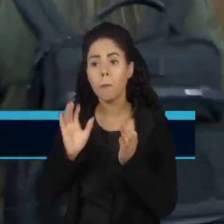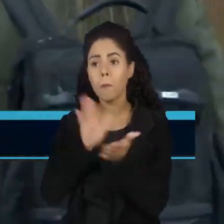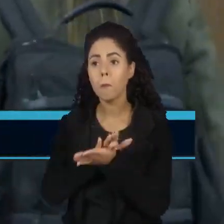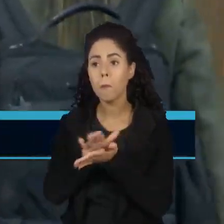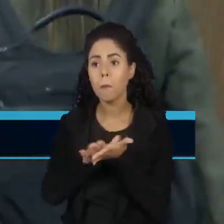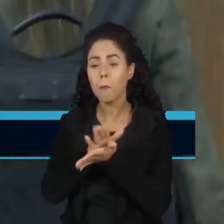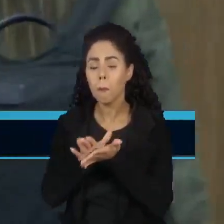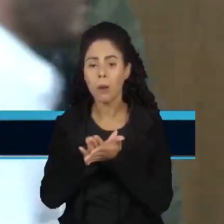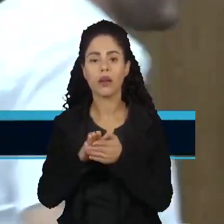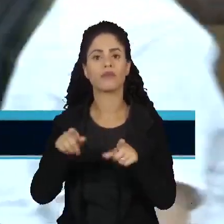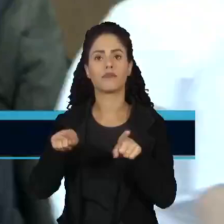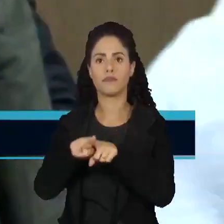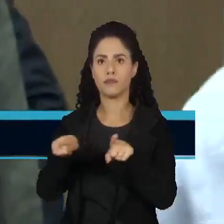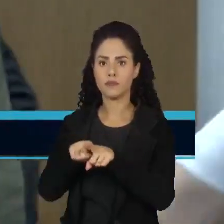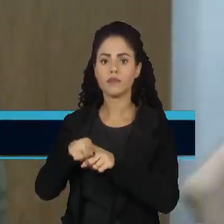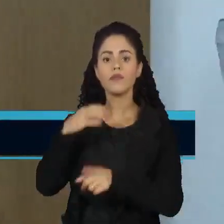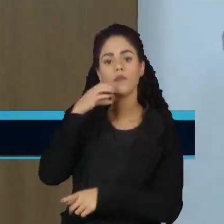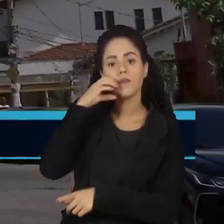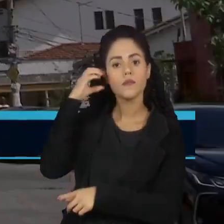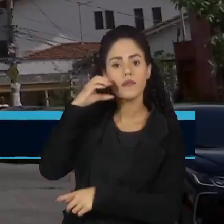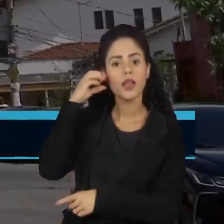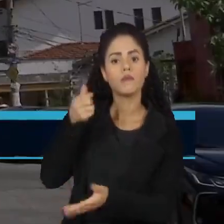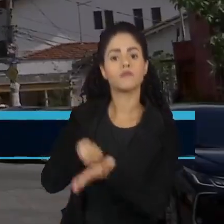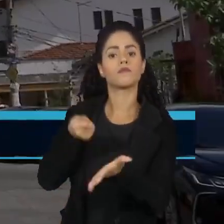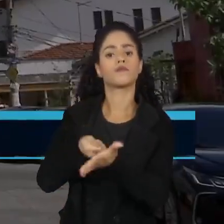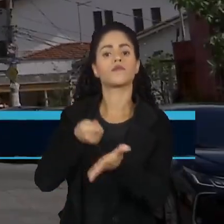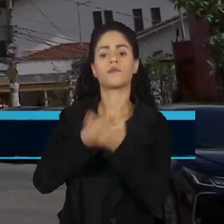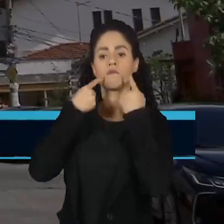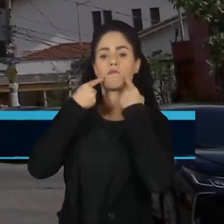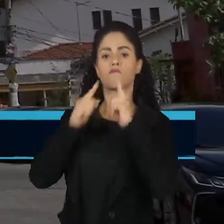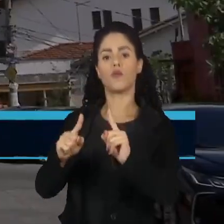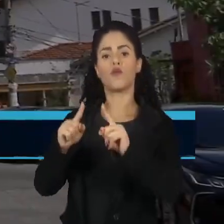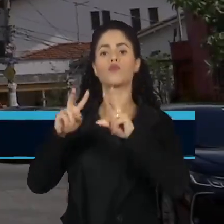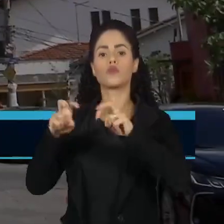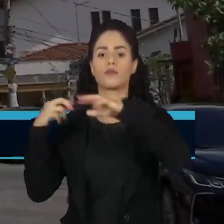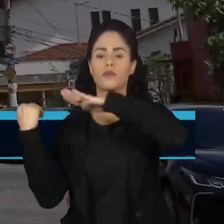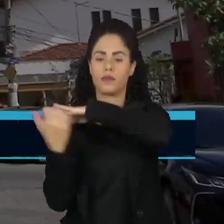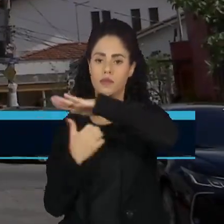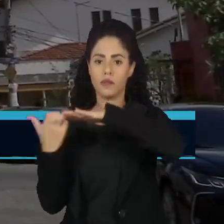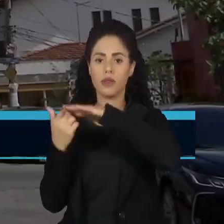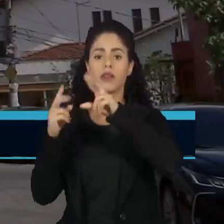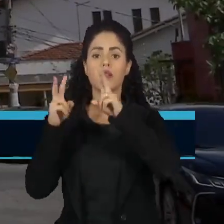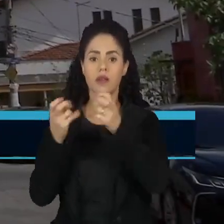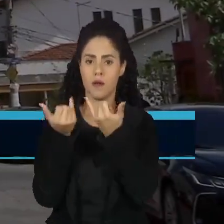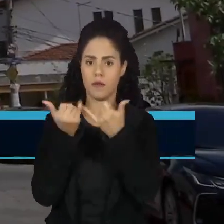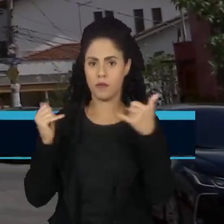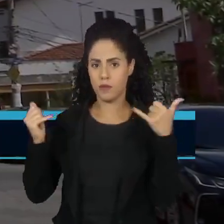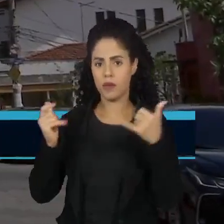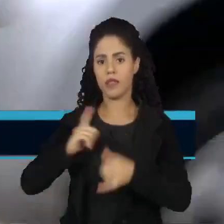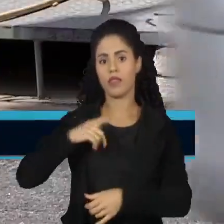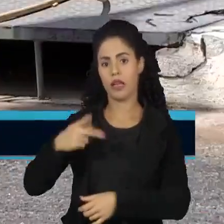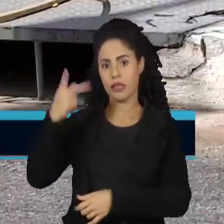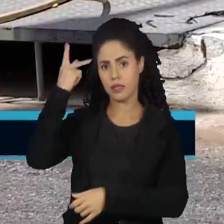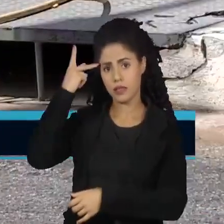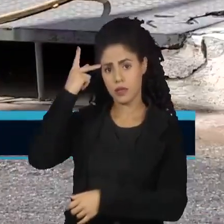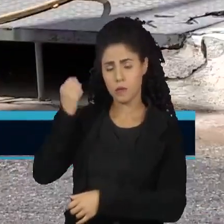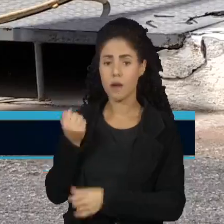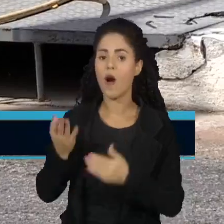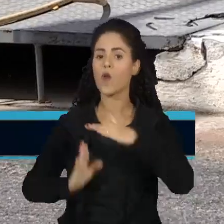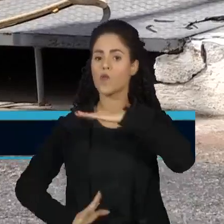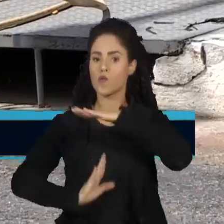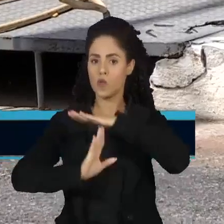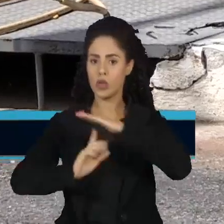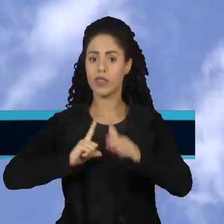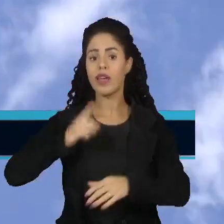ministro das Minas e Energia fez duras críticas à ANEEL, empresa responsável pelo fornecimento de energia em São Paulo, e deu um